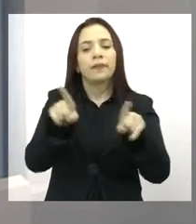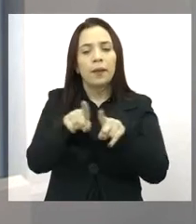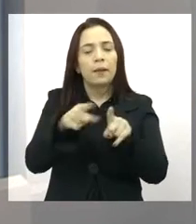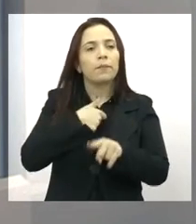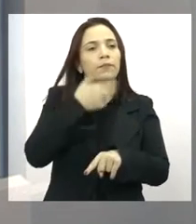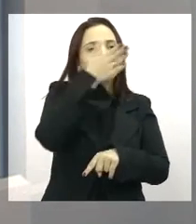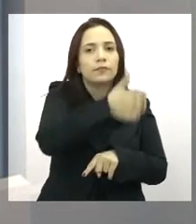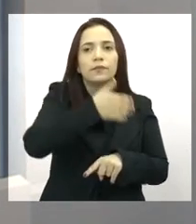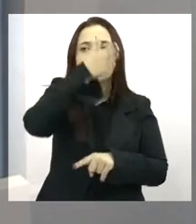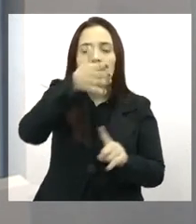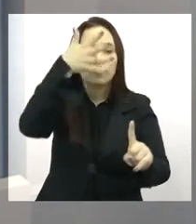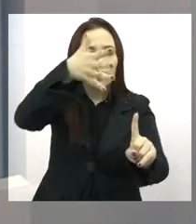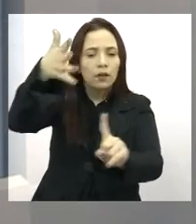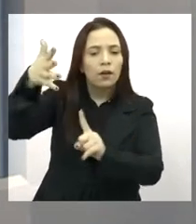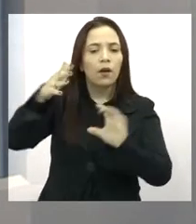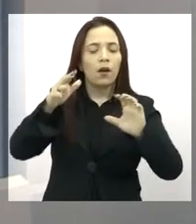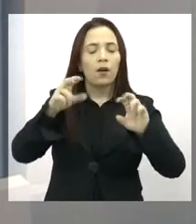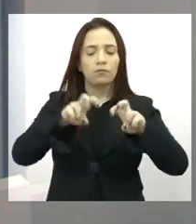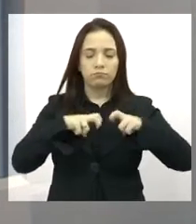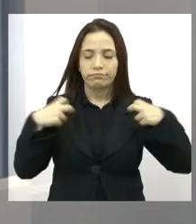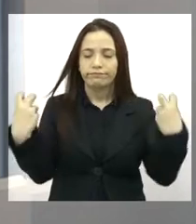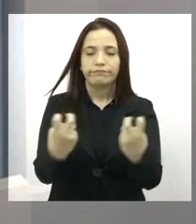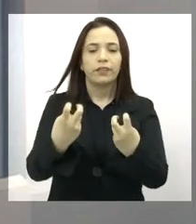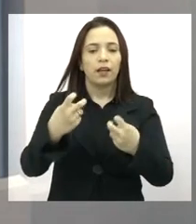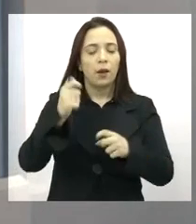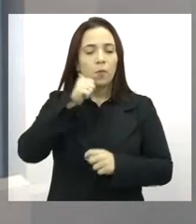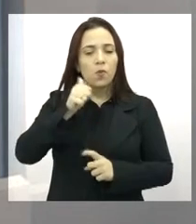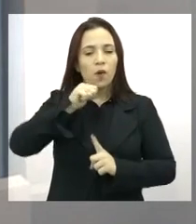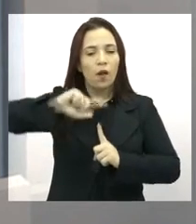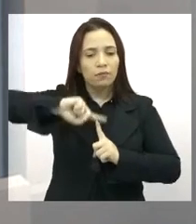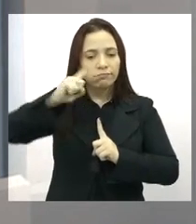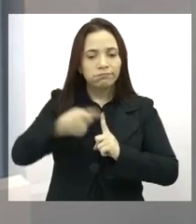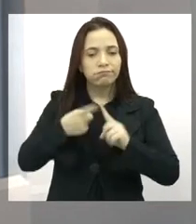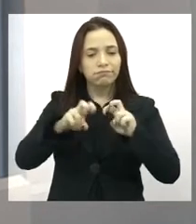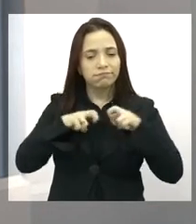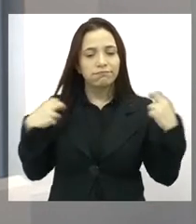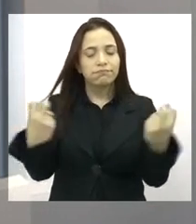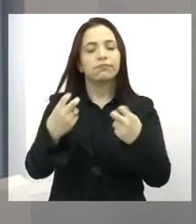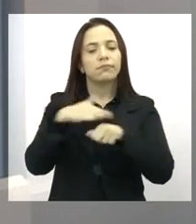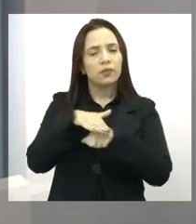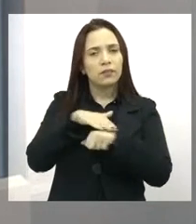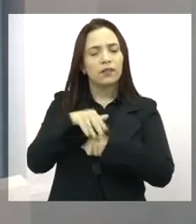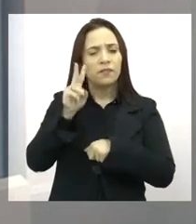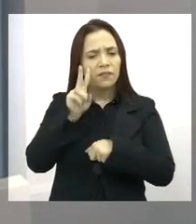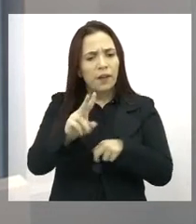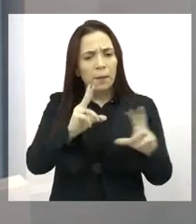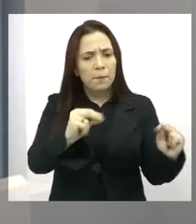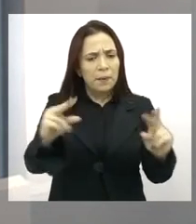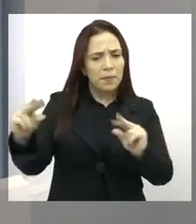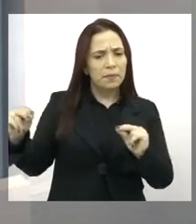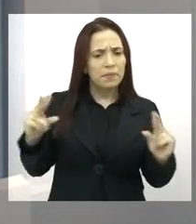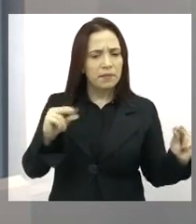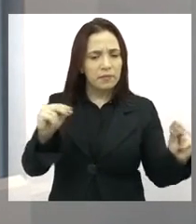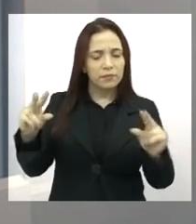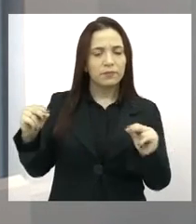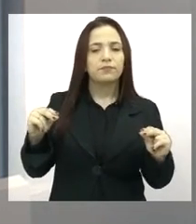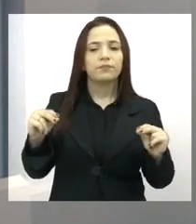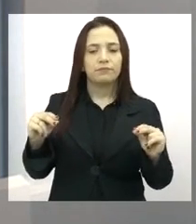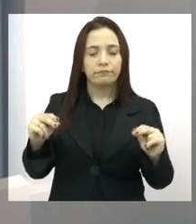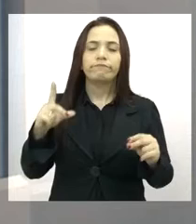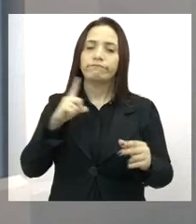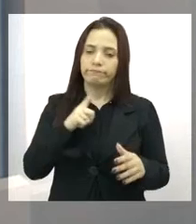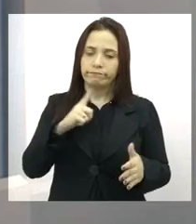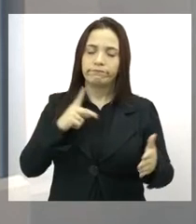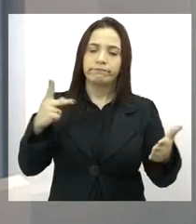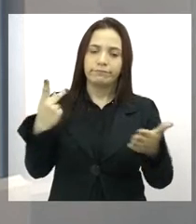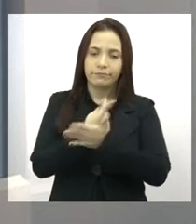dessas rodas, né, de gestantes, de rodas de mulheres, e a gente ouve muitos relatos. Então, tem situações